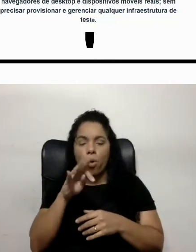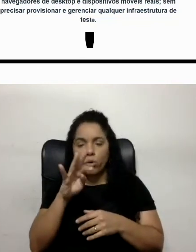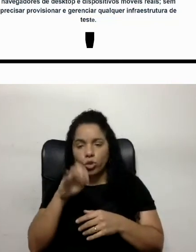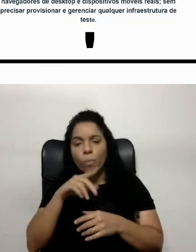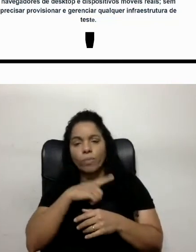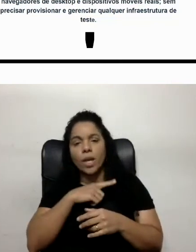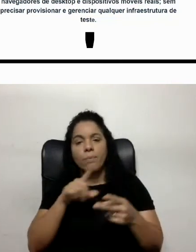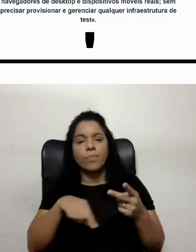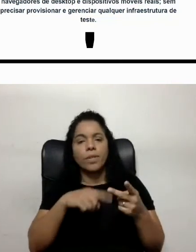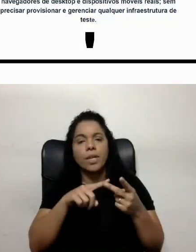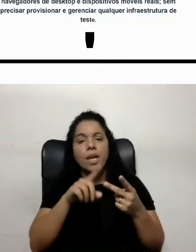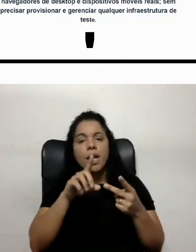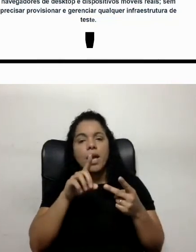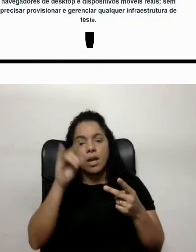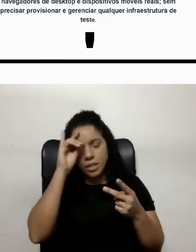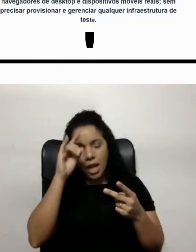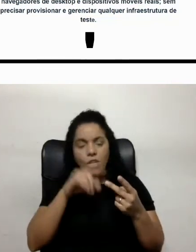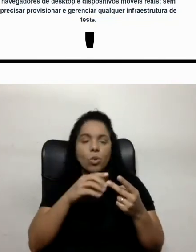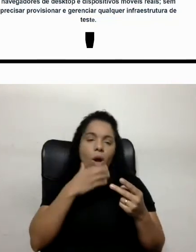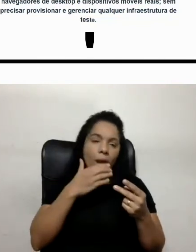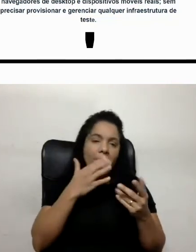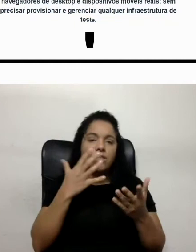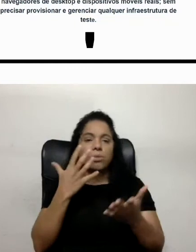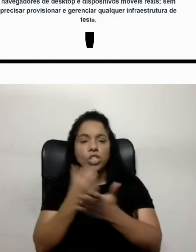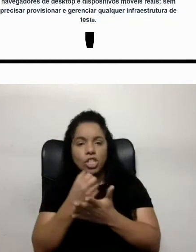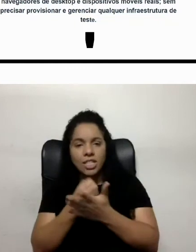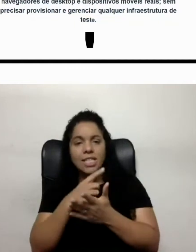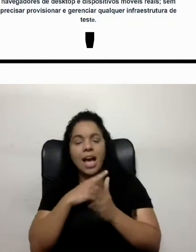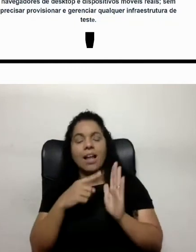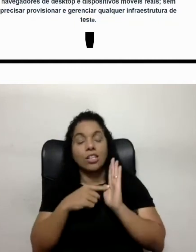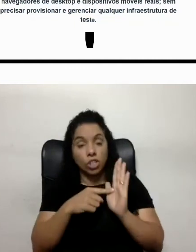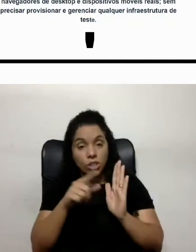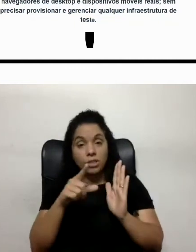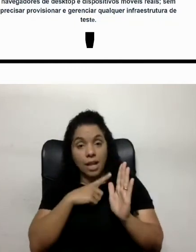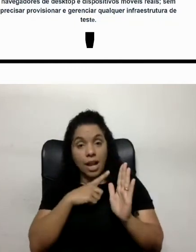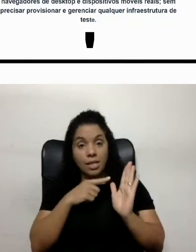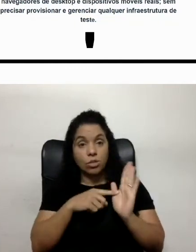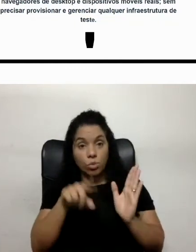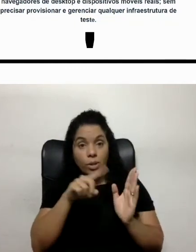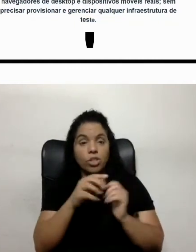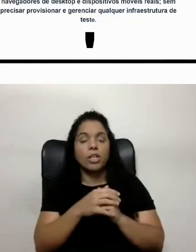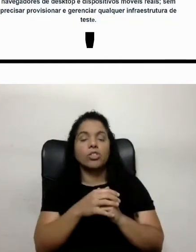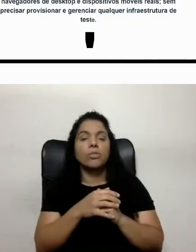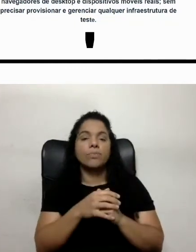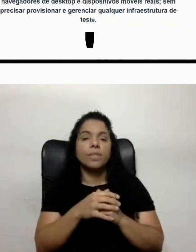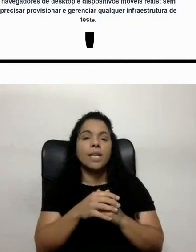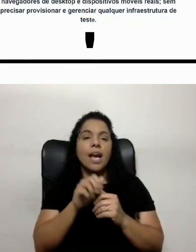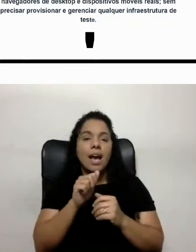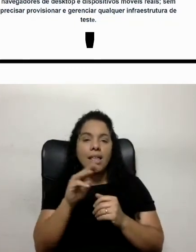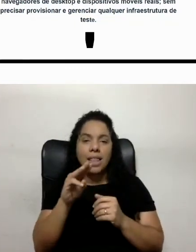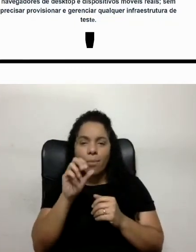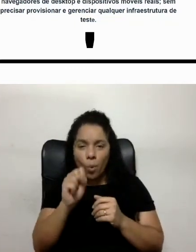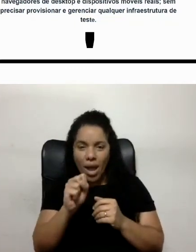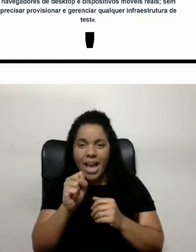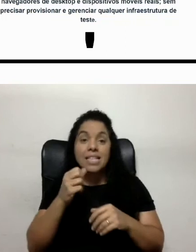Android lá, o próprio OS, quando a gente instala o dispositivo, ele traz isso para a gente. Então, mas o AWS, no meu